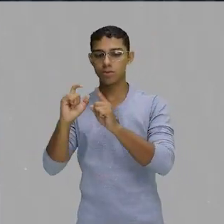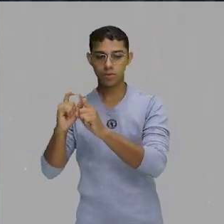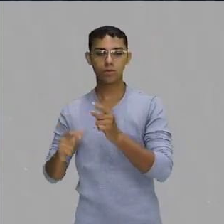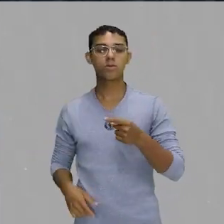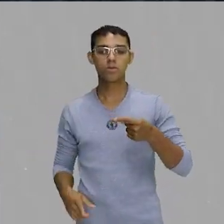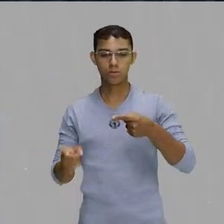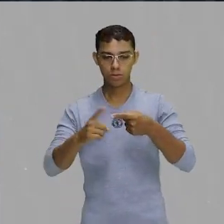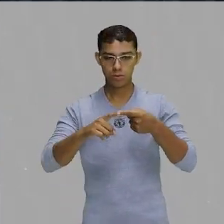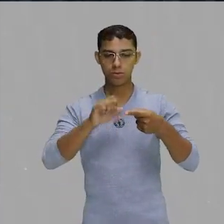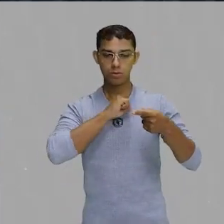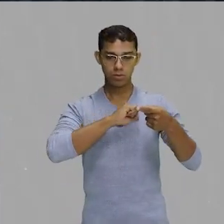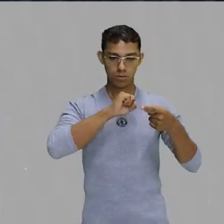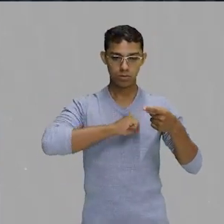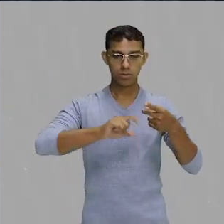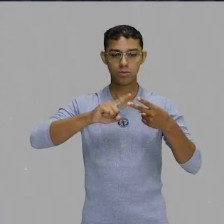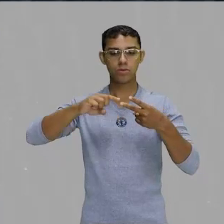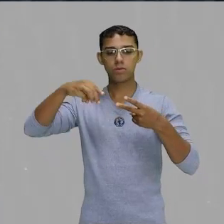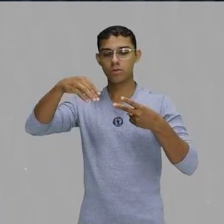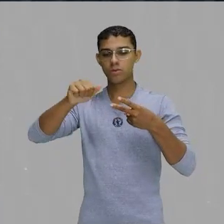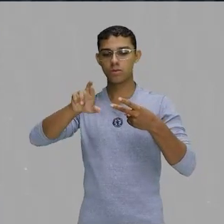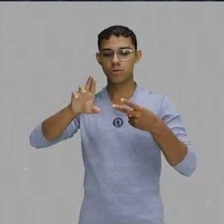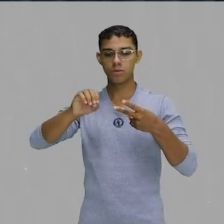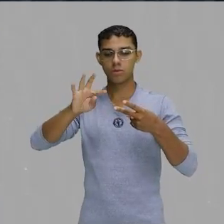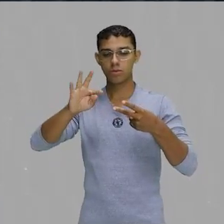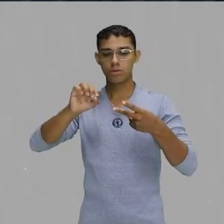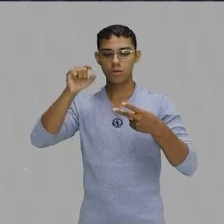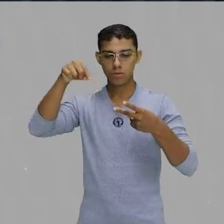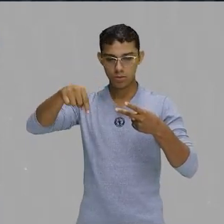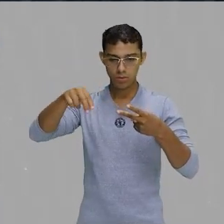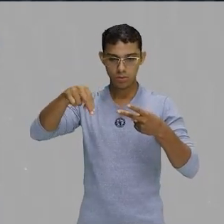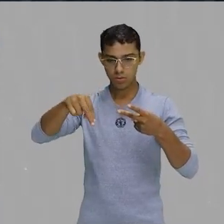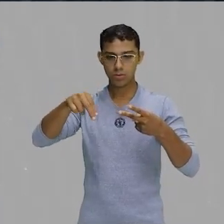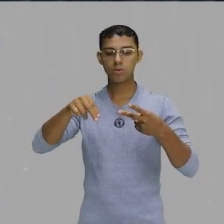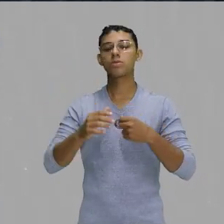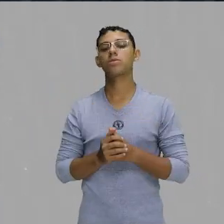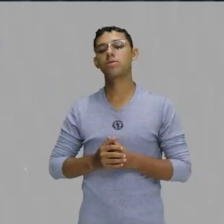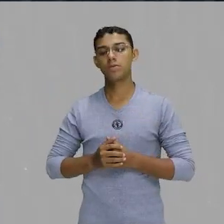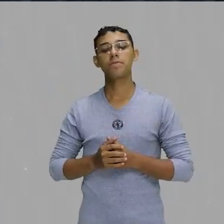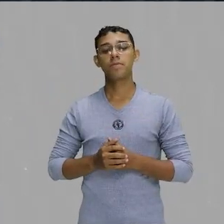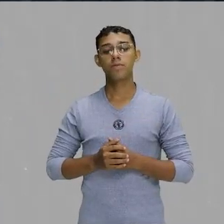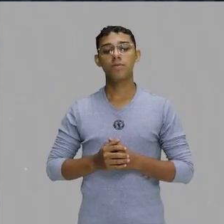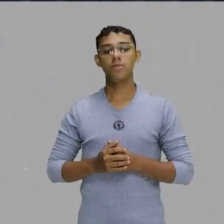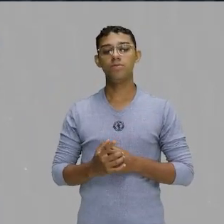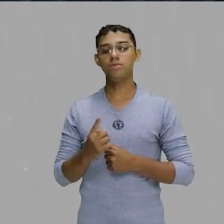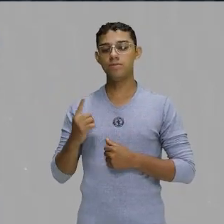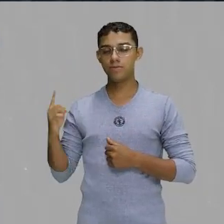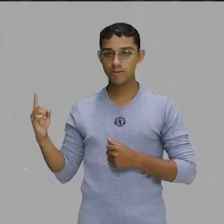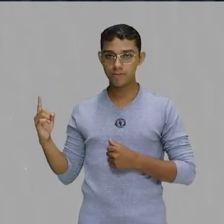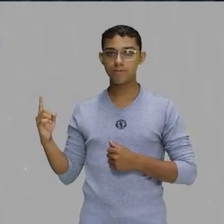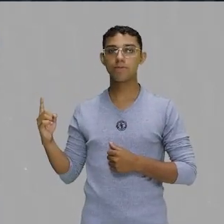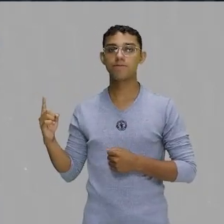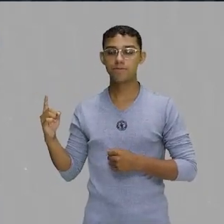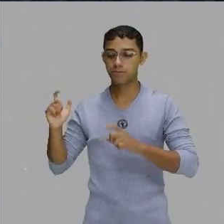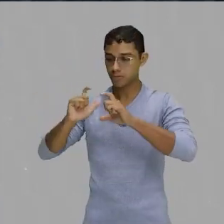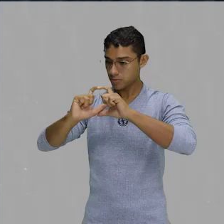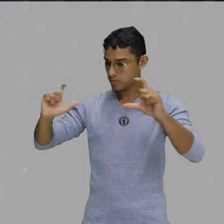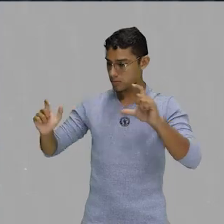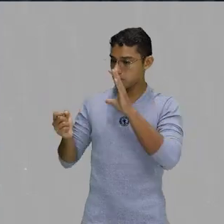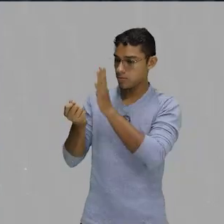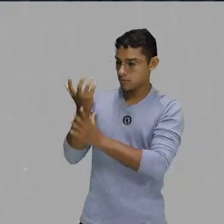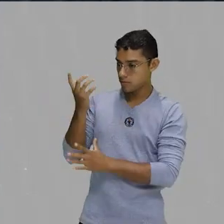reggae e maraton. E foi, esse termo, ele foi justaposto